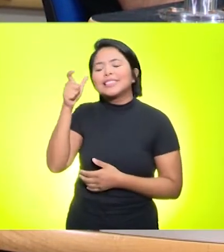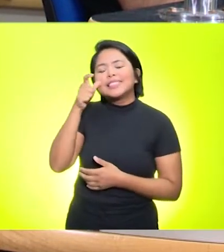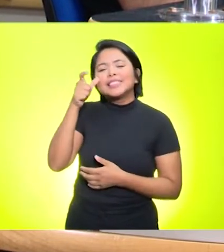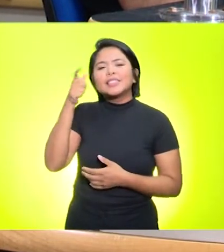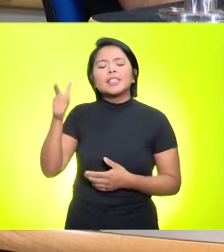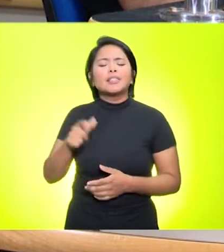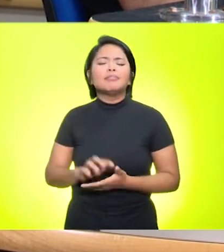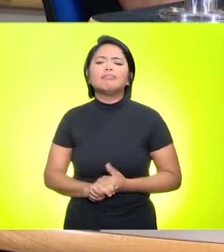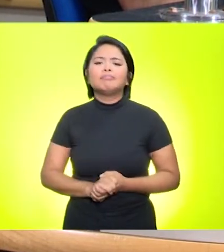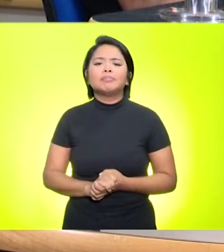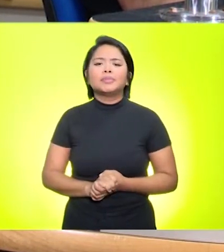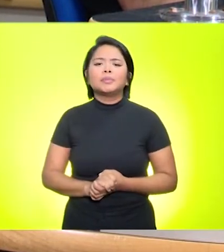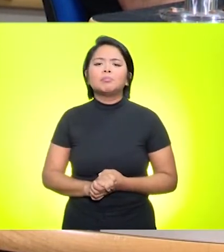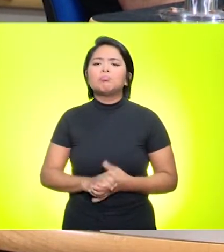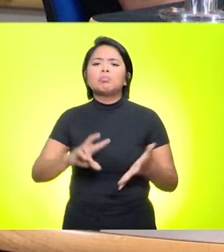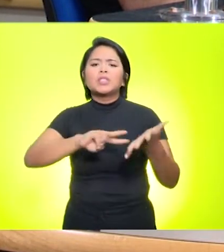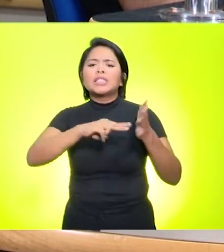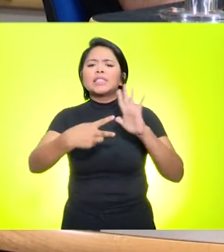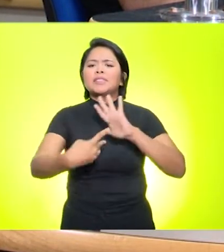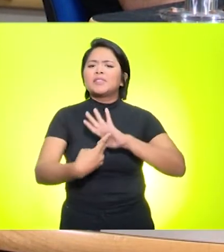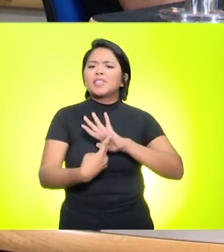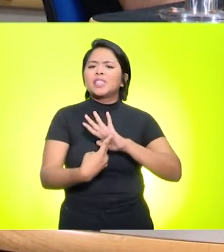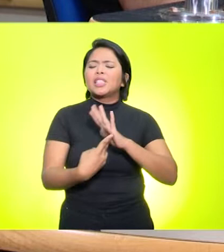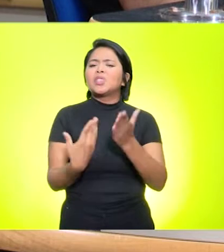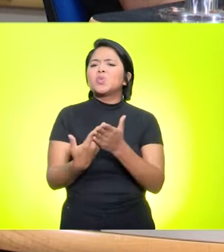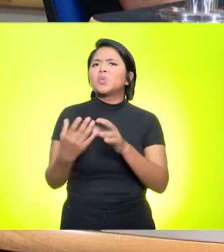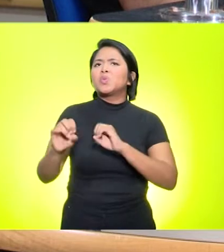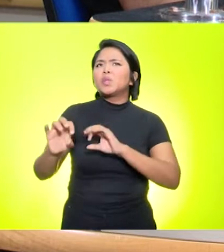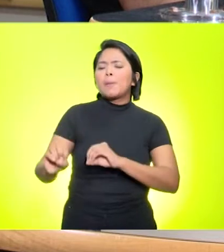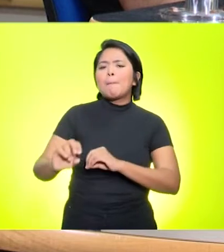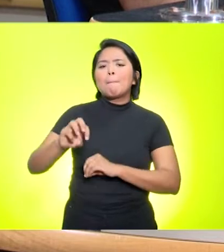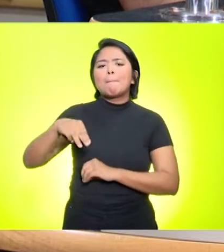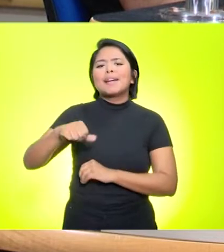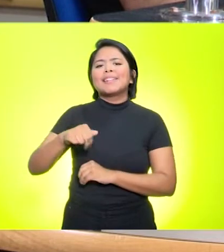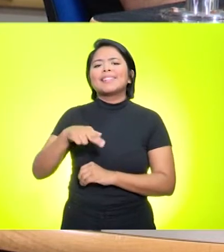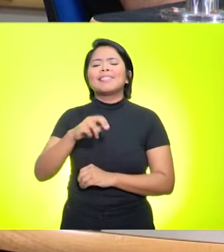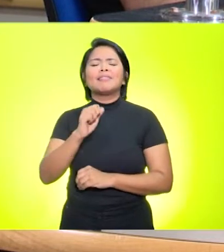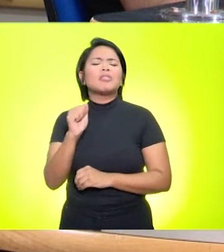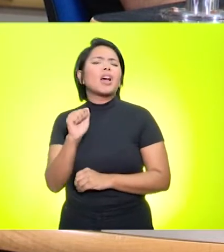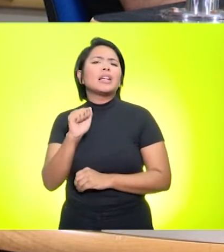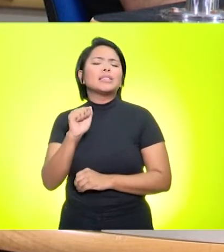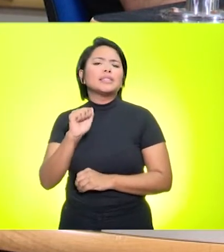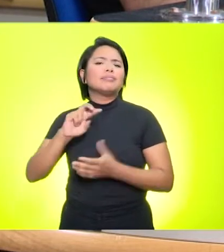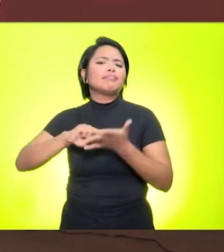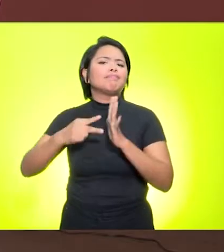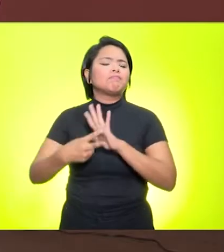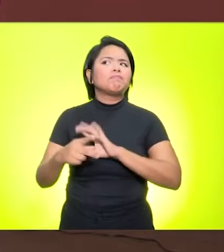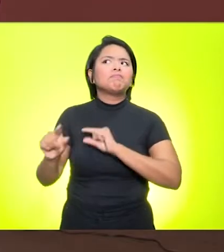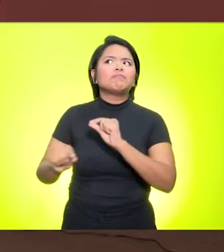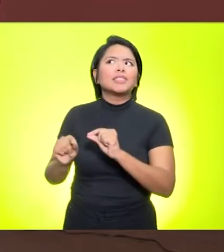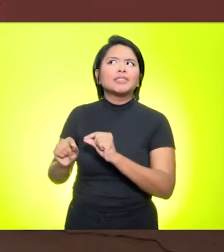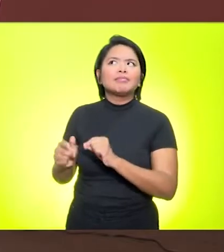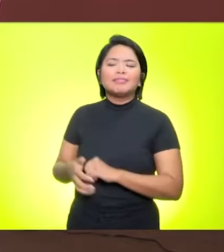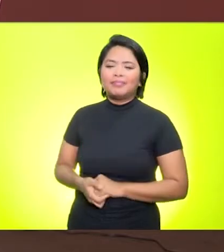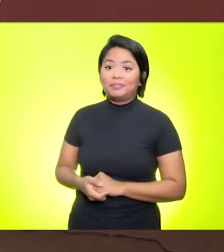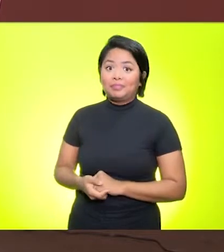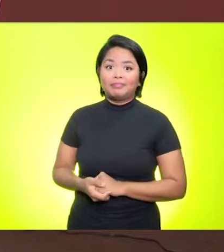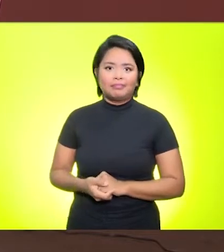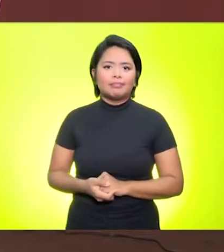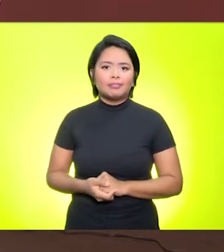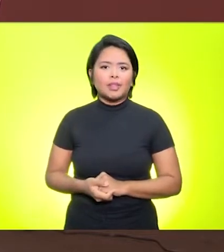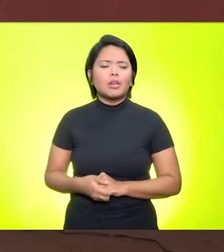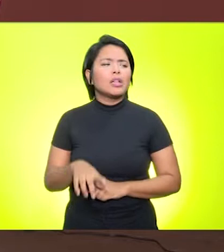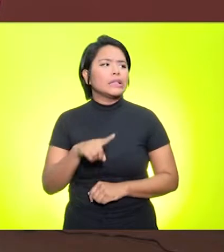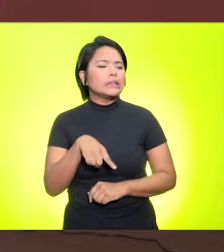o que é uma aula magna. Professor Silvestre. Bom, a aula magna, na